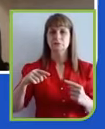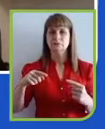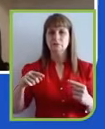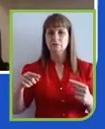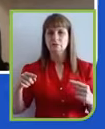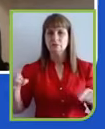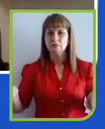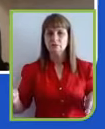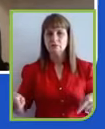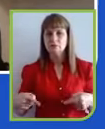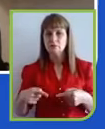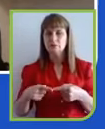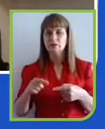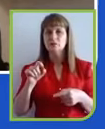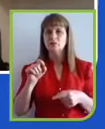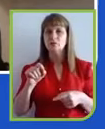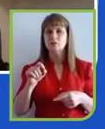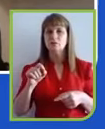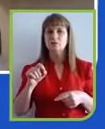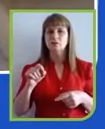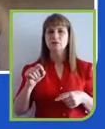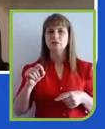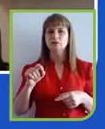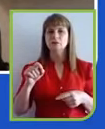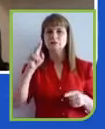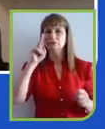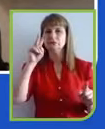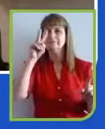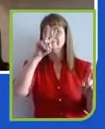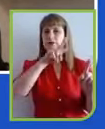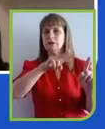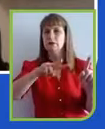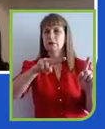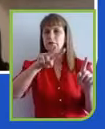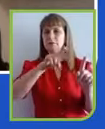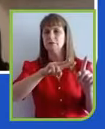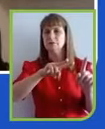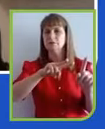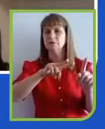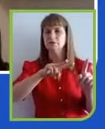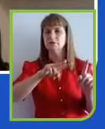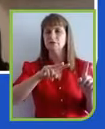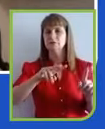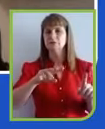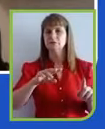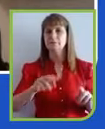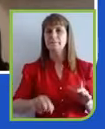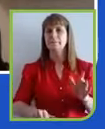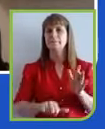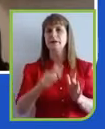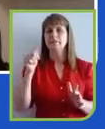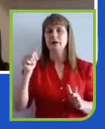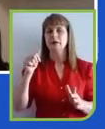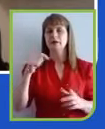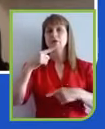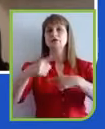pessoas e antes do que simplesmente um olhar para os negócios. É só verificar que os propósitos,